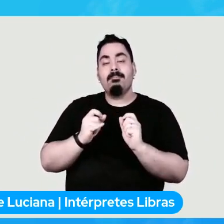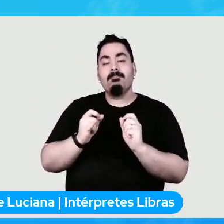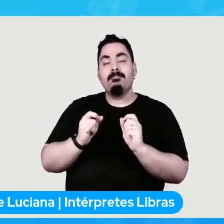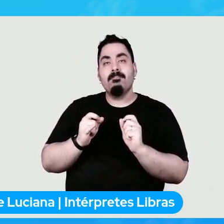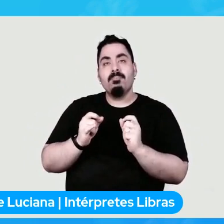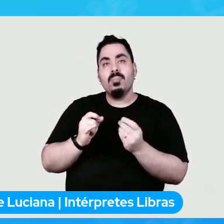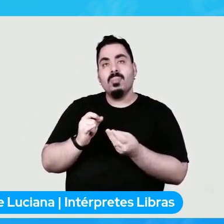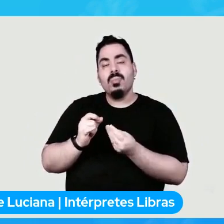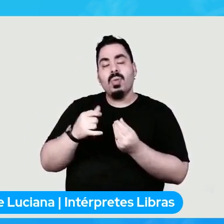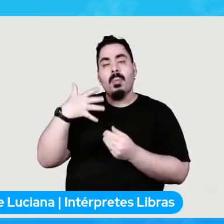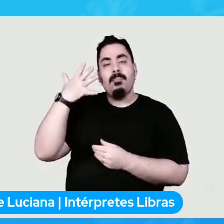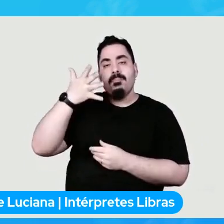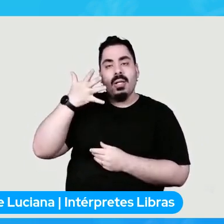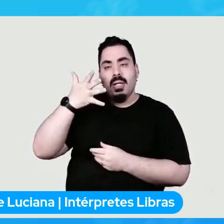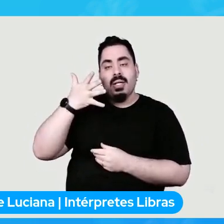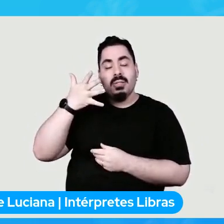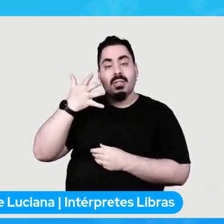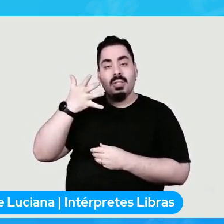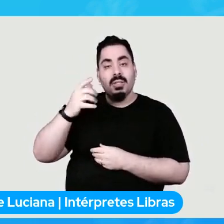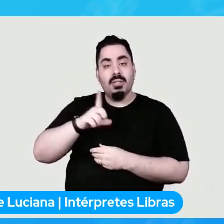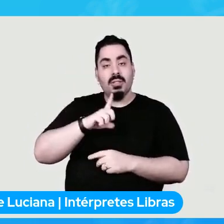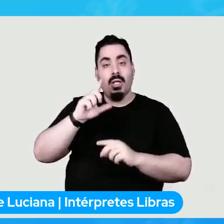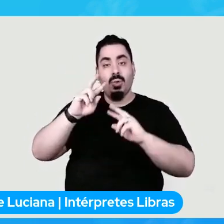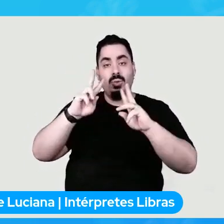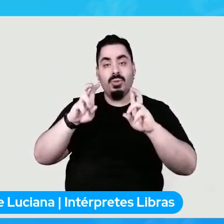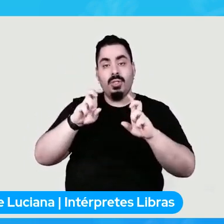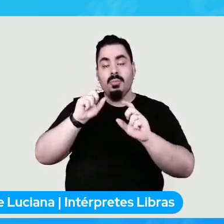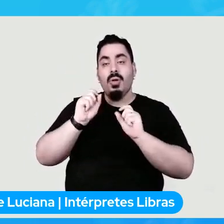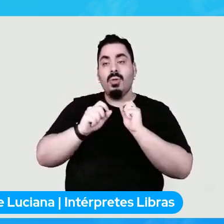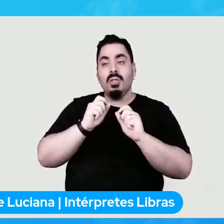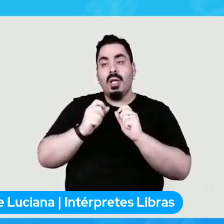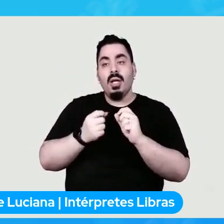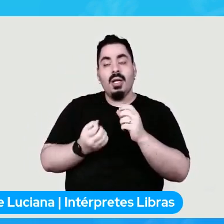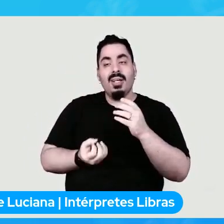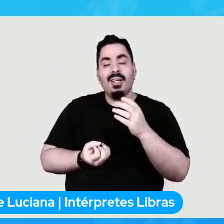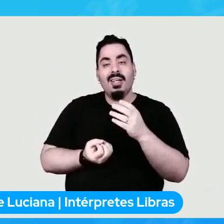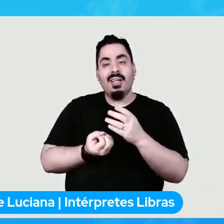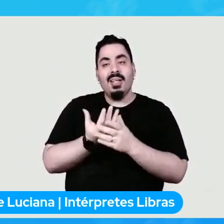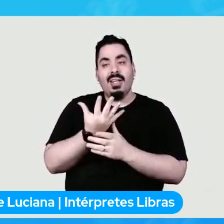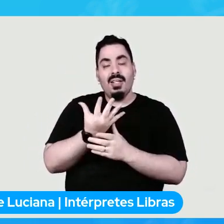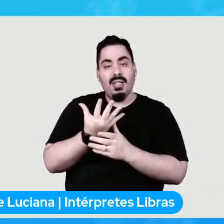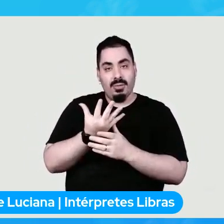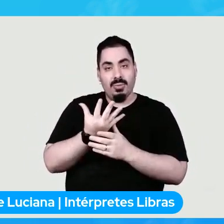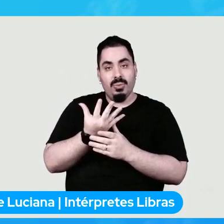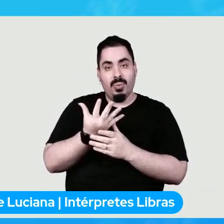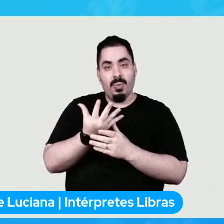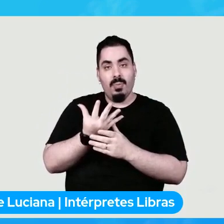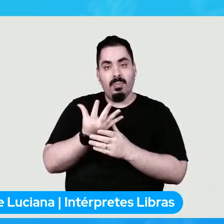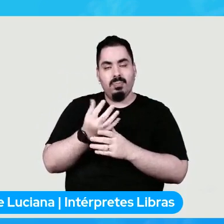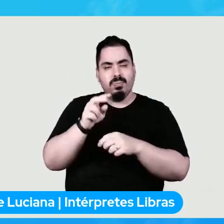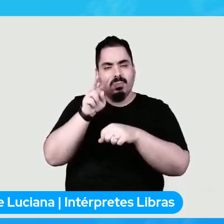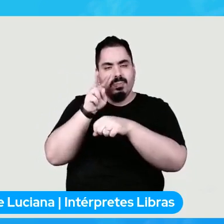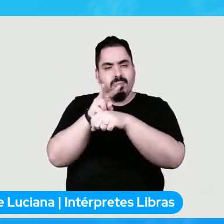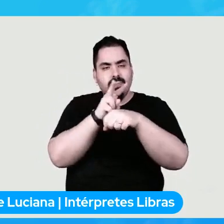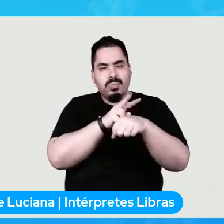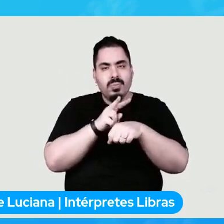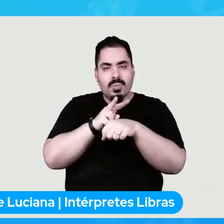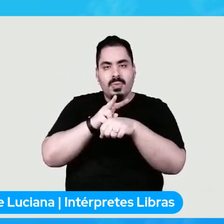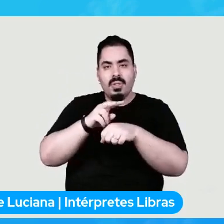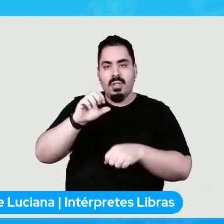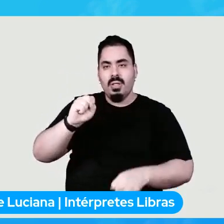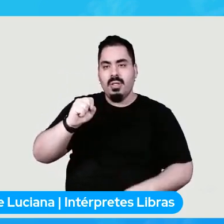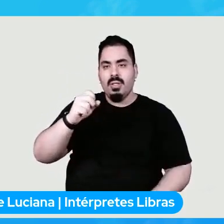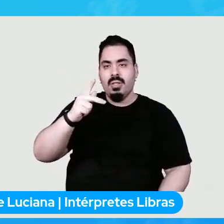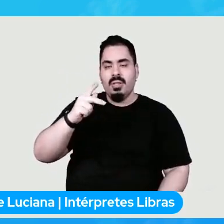tema, criando monitores para spiders, scrap, usando spider